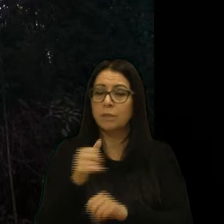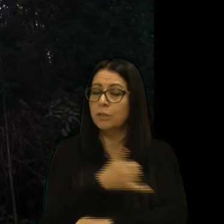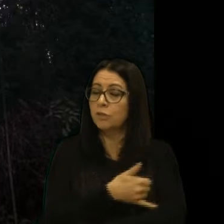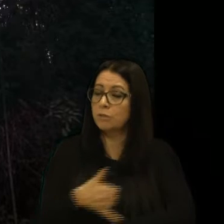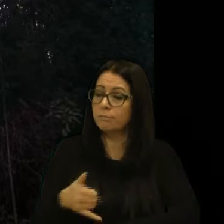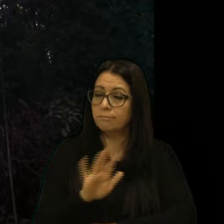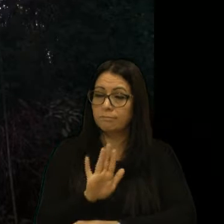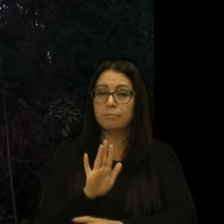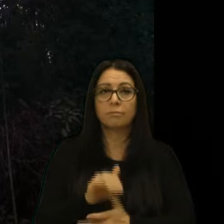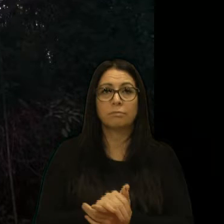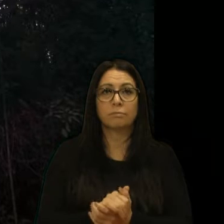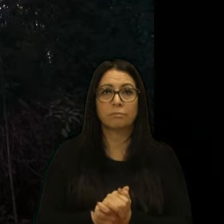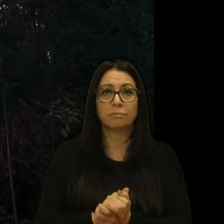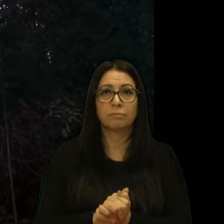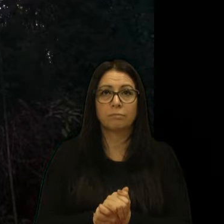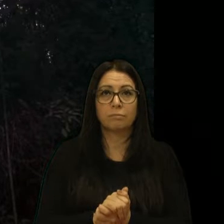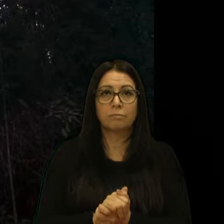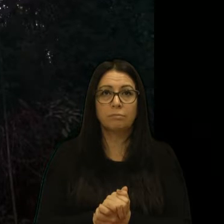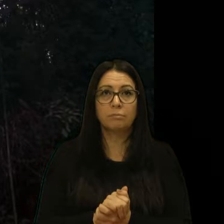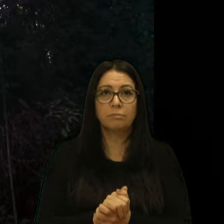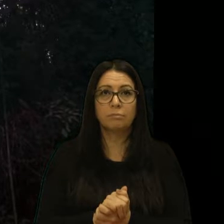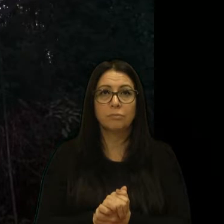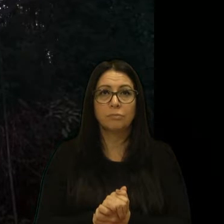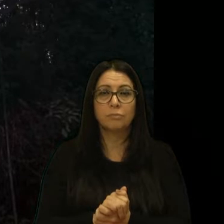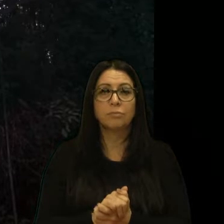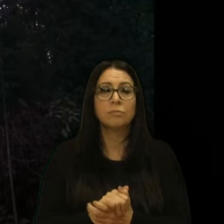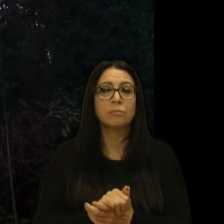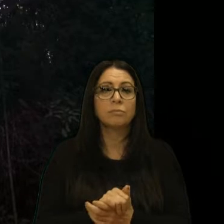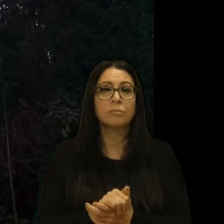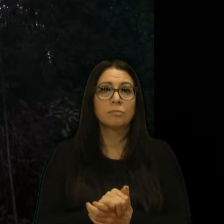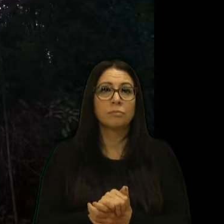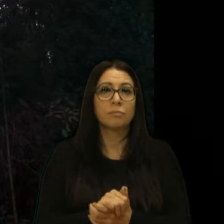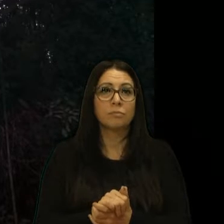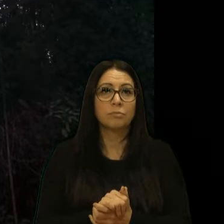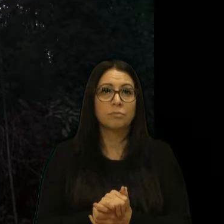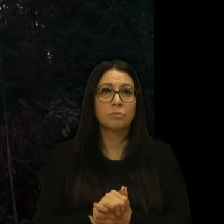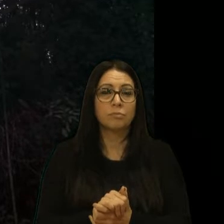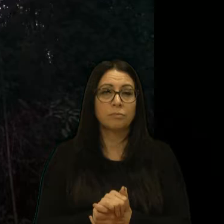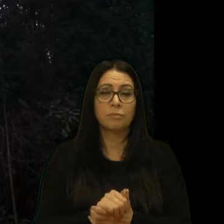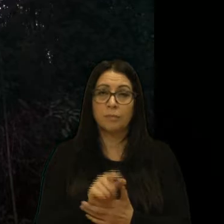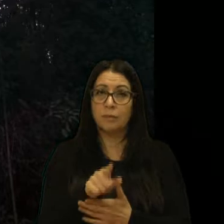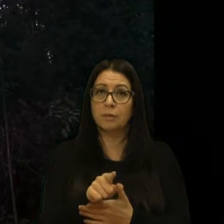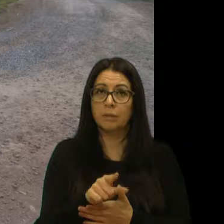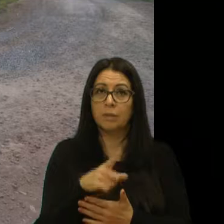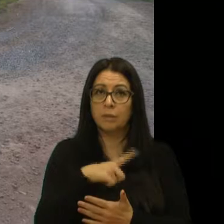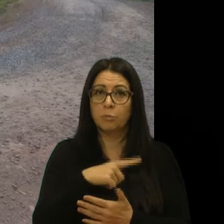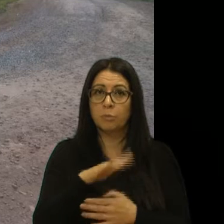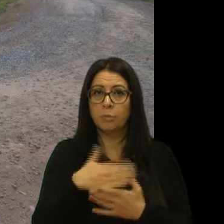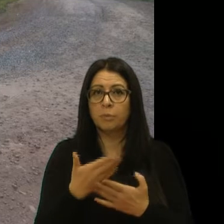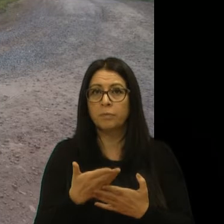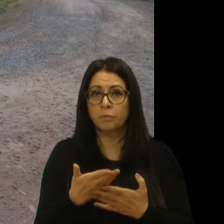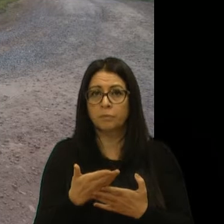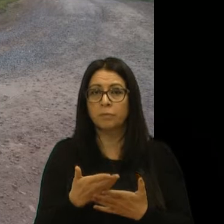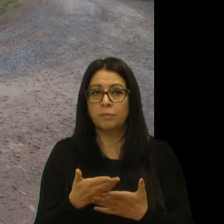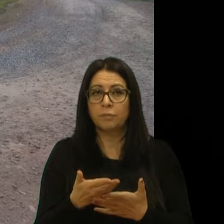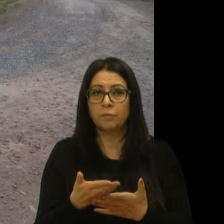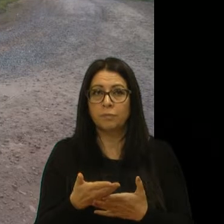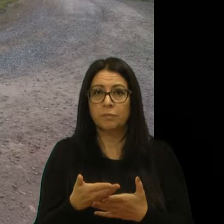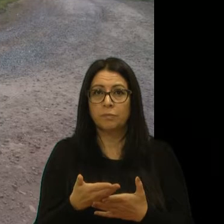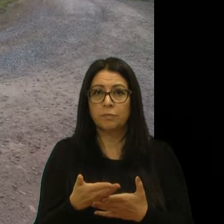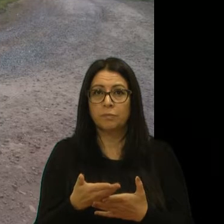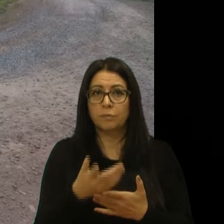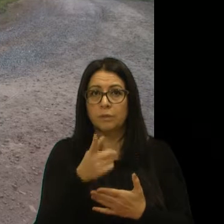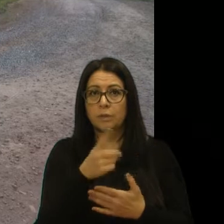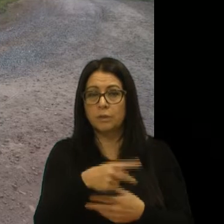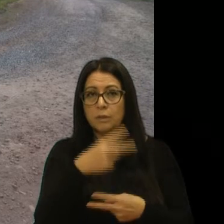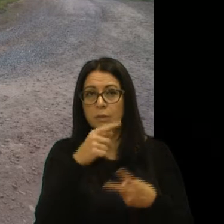o sol, com a peneira, como a gente disse, e, temos mais, aí, na